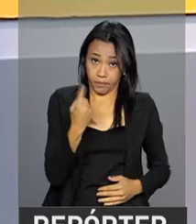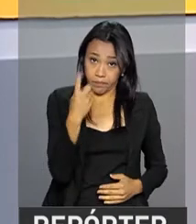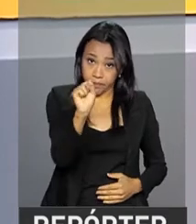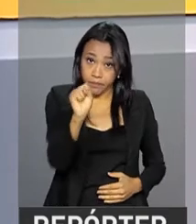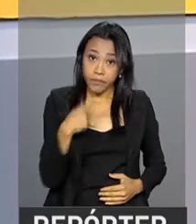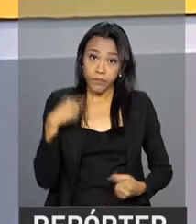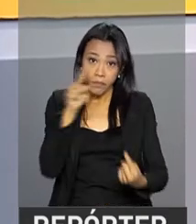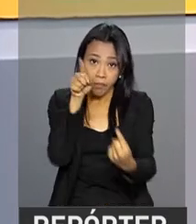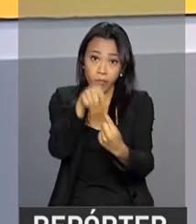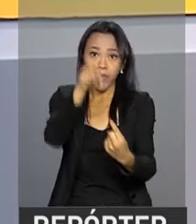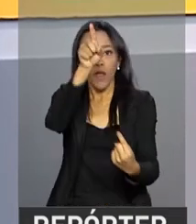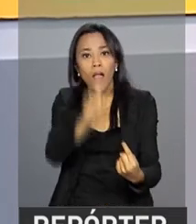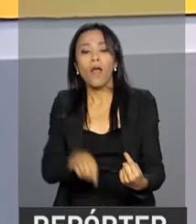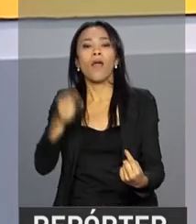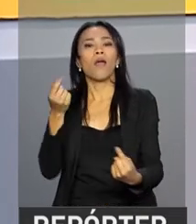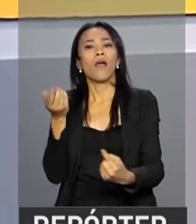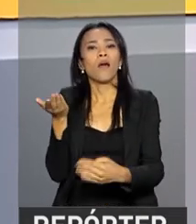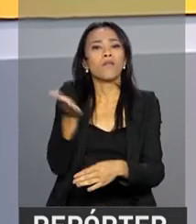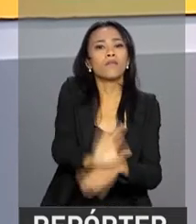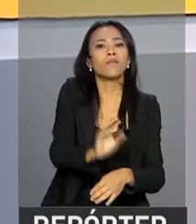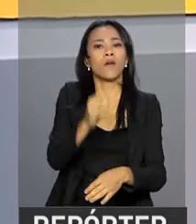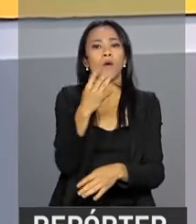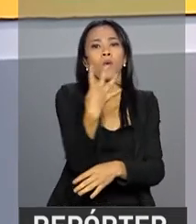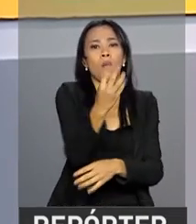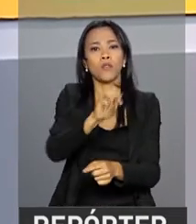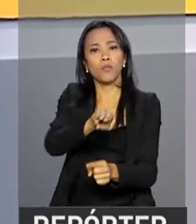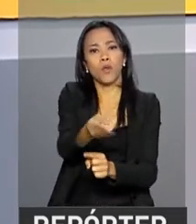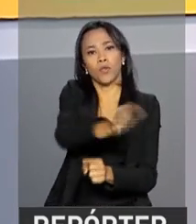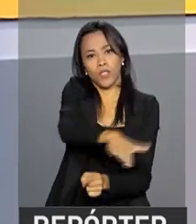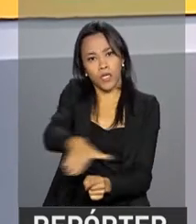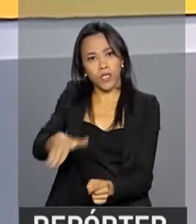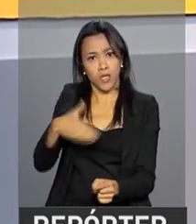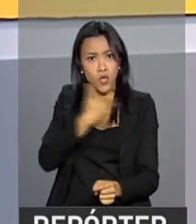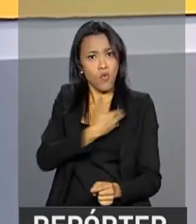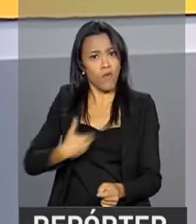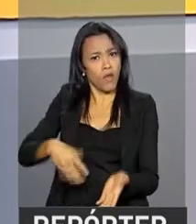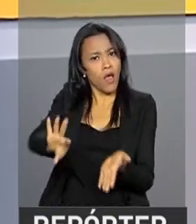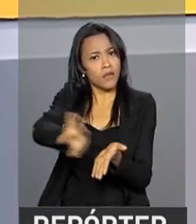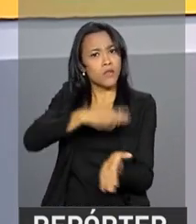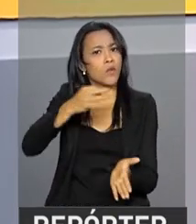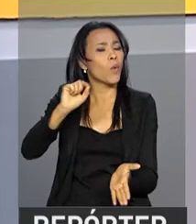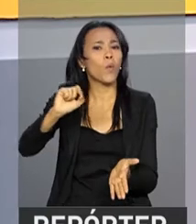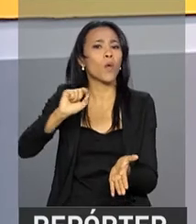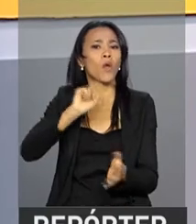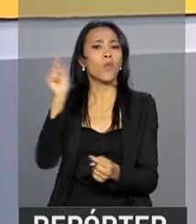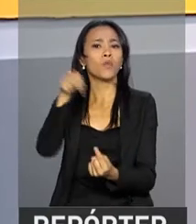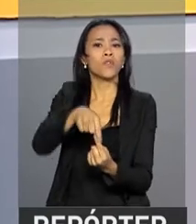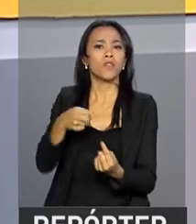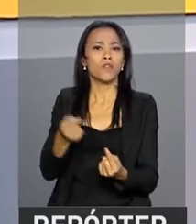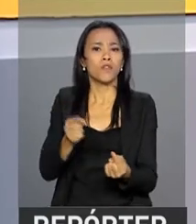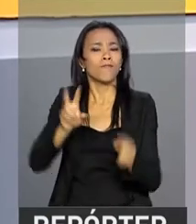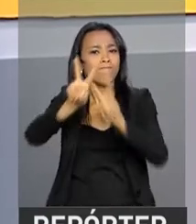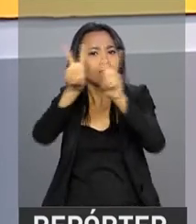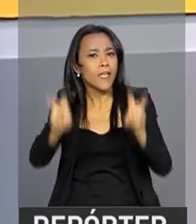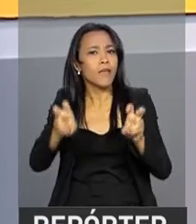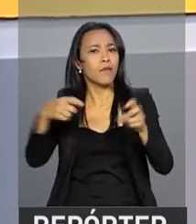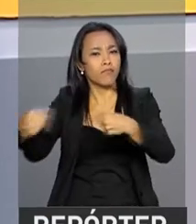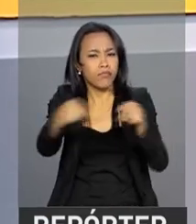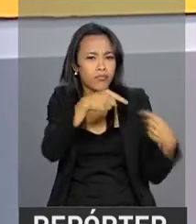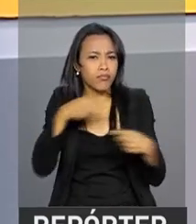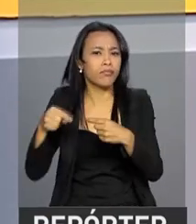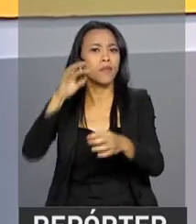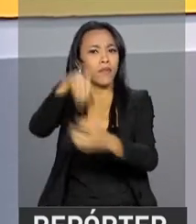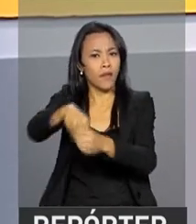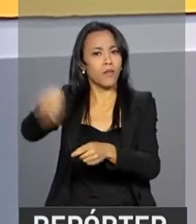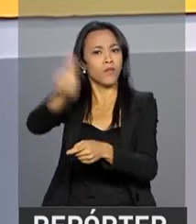a meta é atender 4 milhões de crianças. E o governo assinou uma parceria para incentivar a discussão do tema no meio